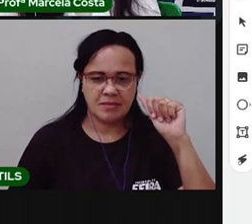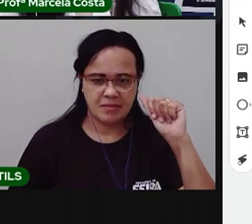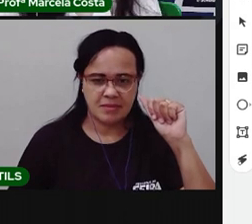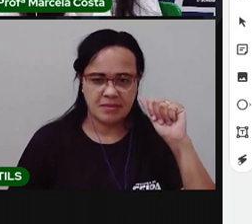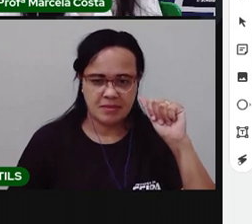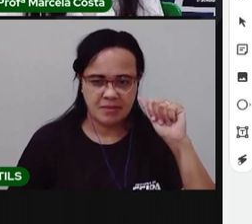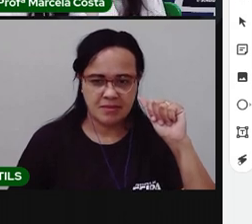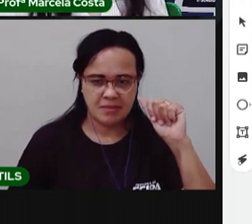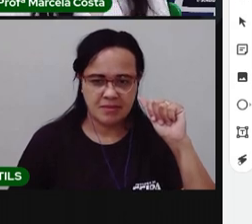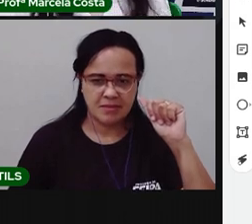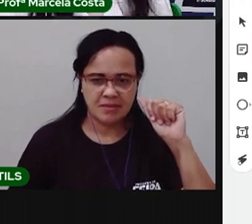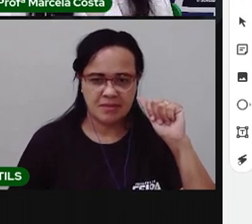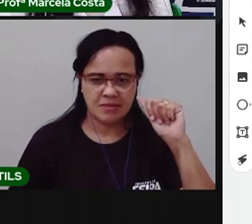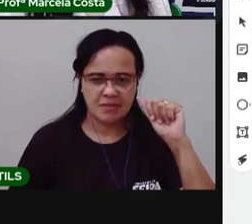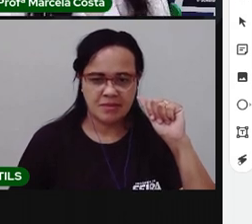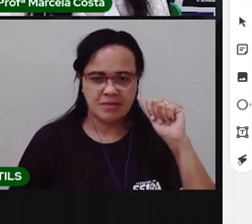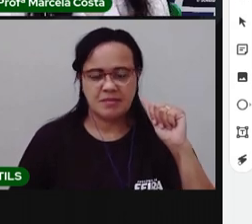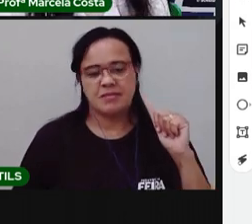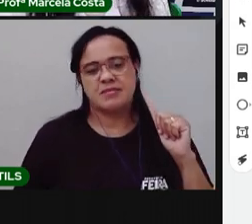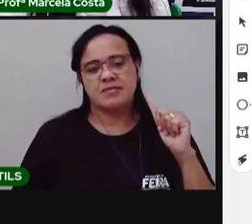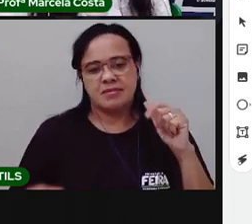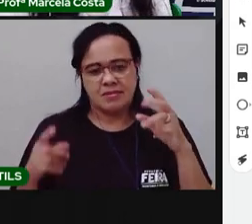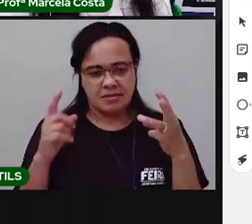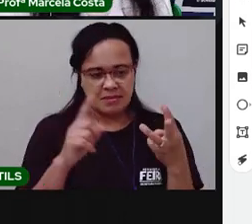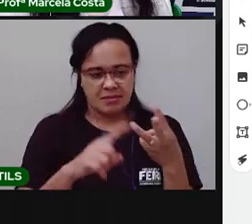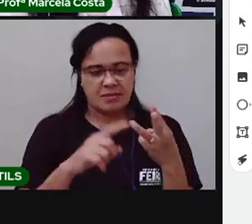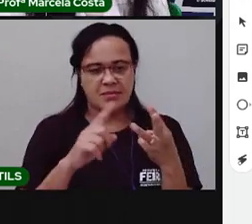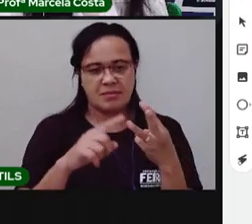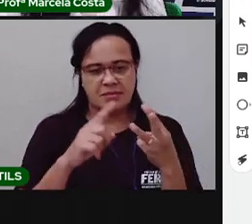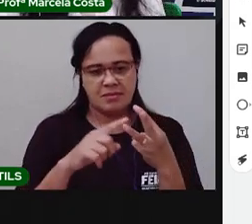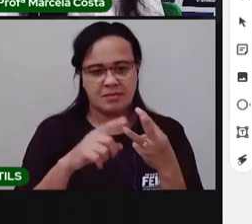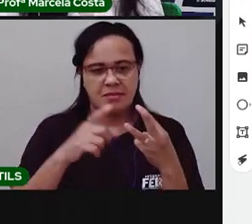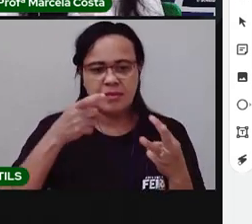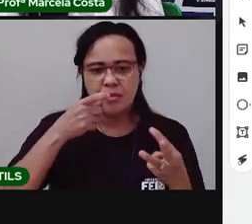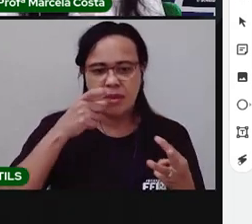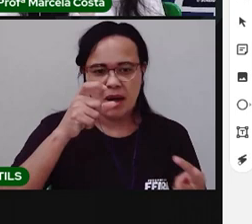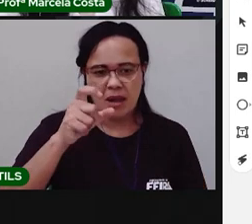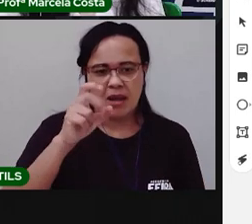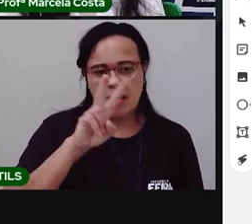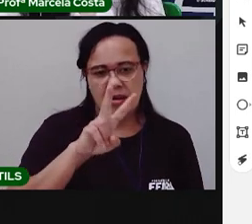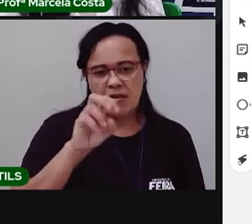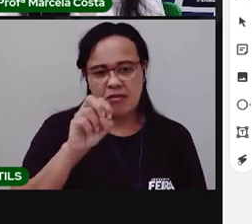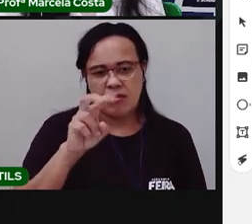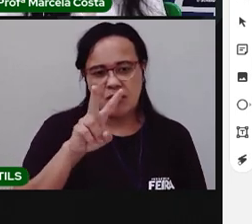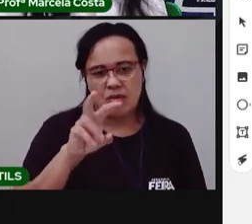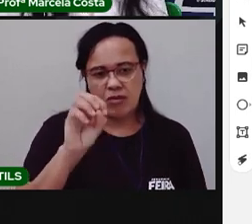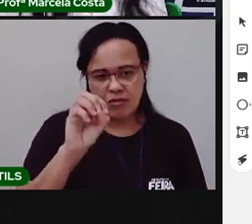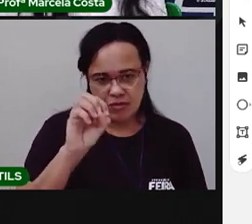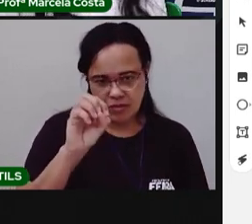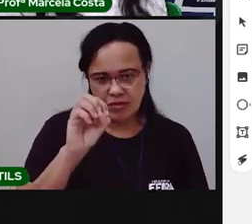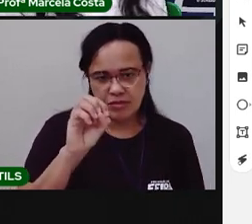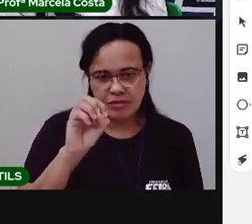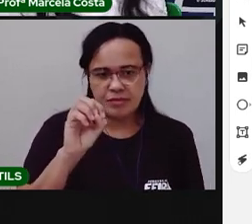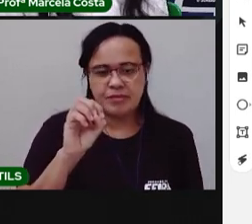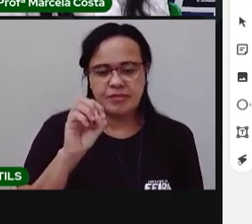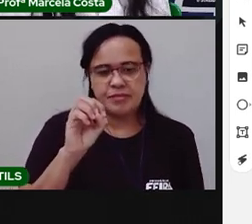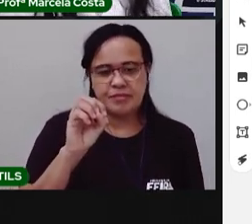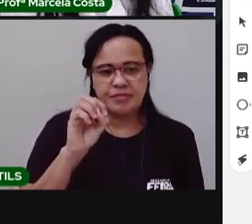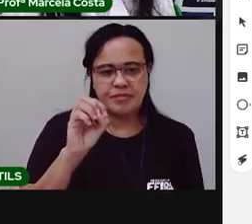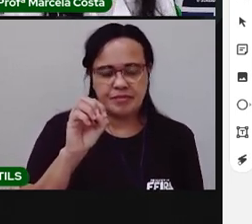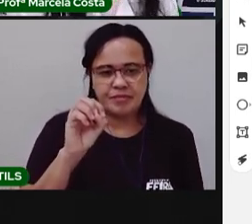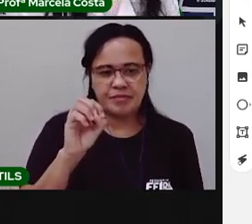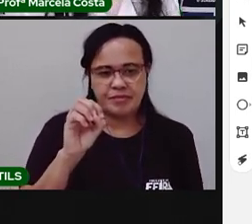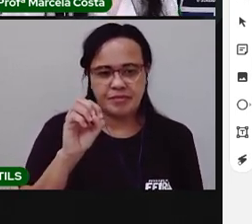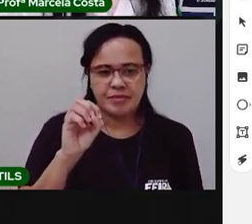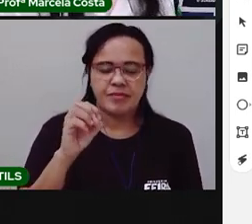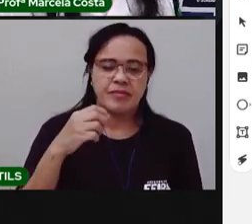Careca. Agora essa última aqui. Vô. Vô. Você abriu a